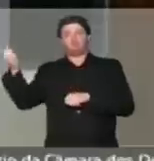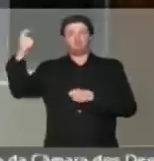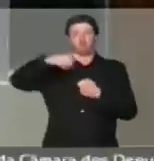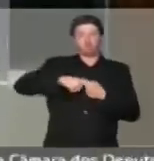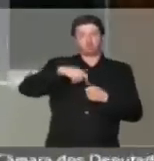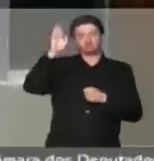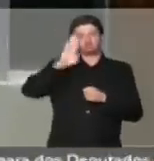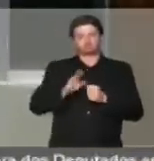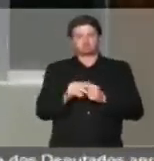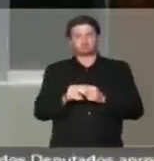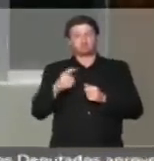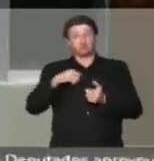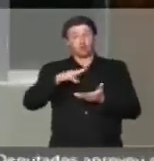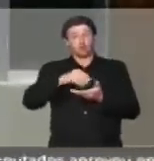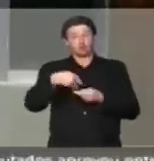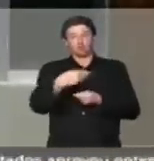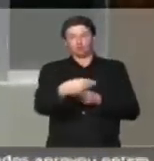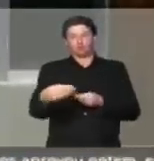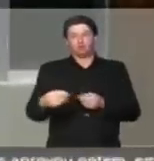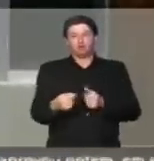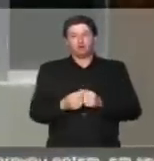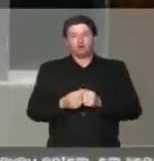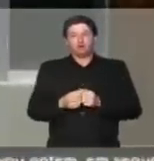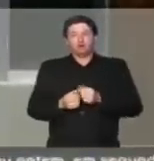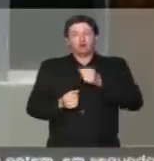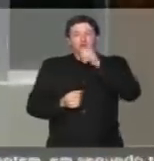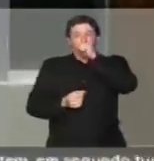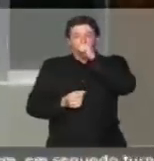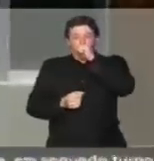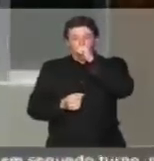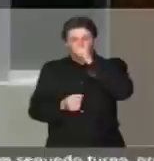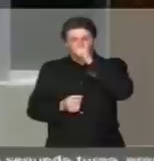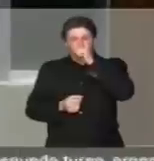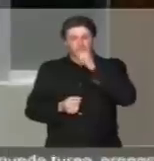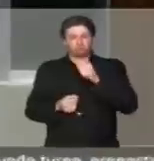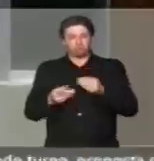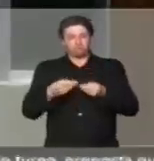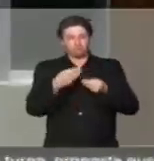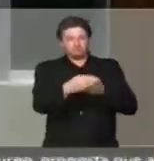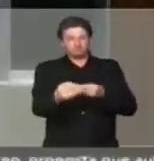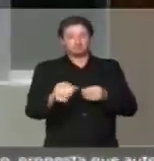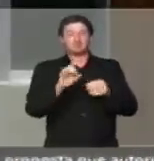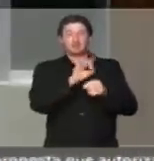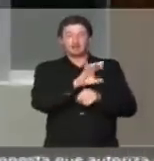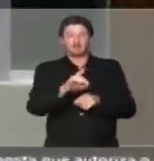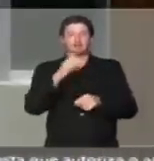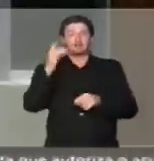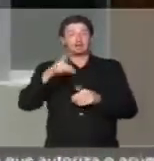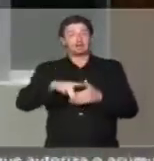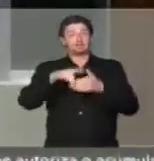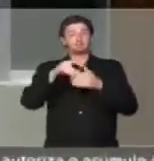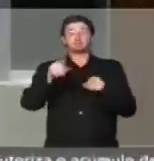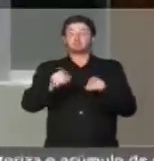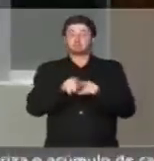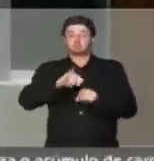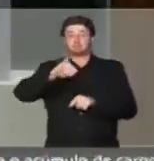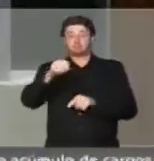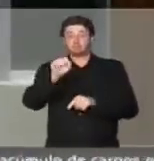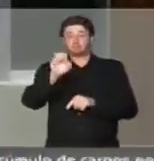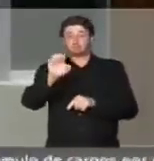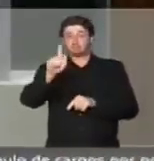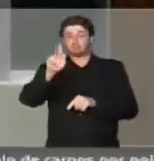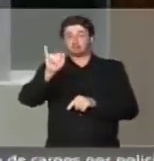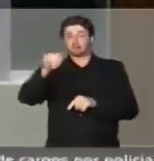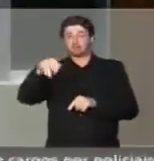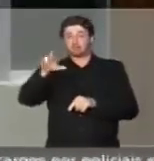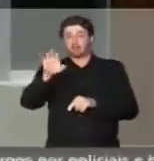procurei tirar cópias, quero oferecer a cada líder, a começar pelo deputado José Guimarães, na ilusão de,